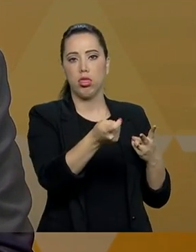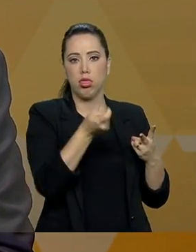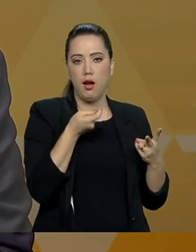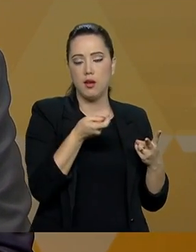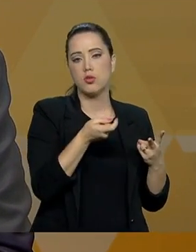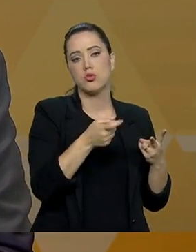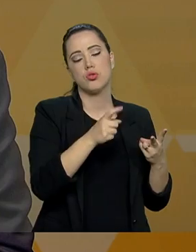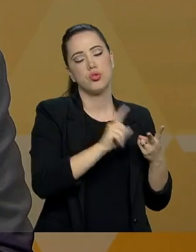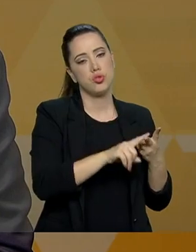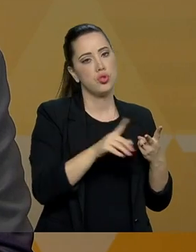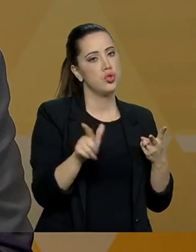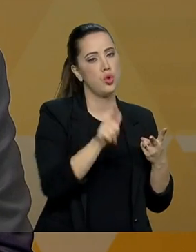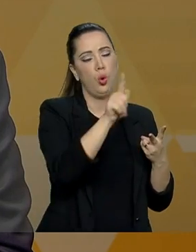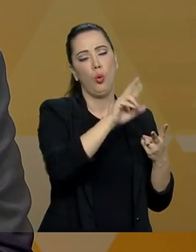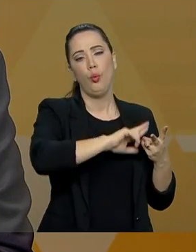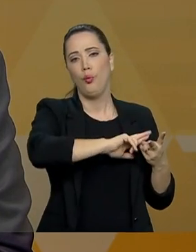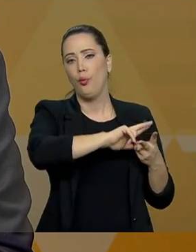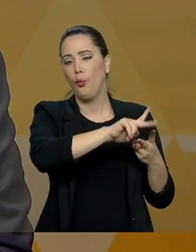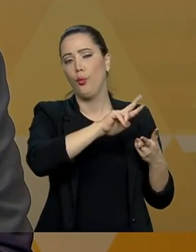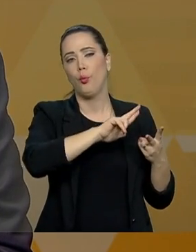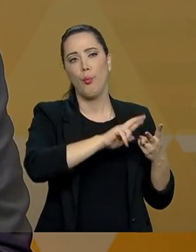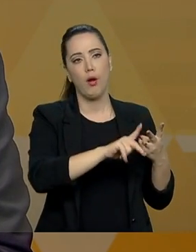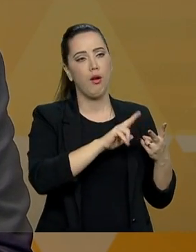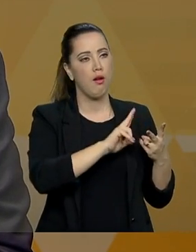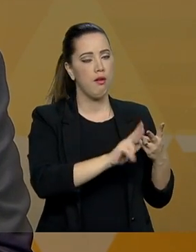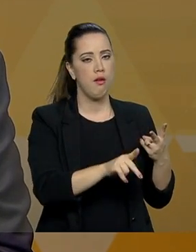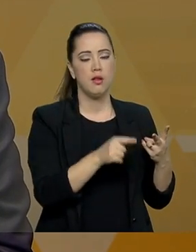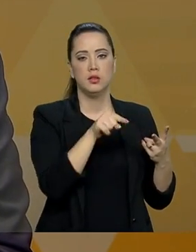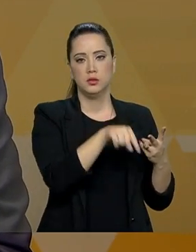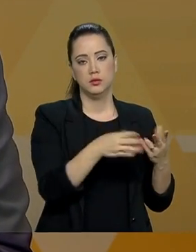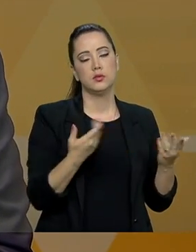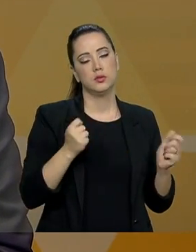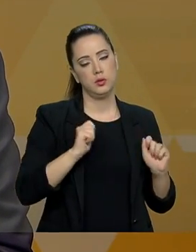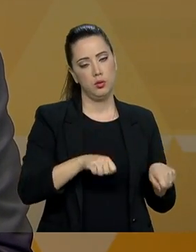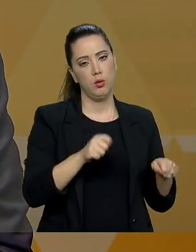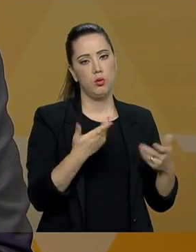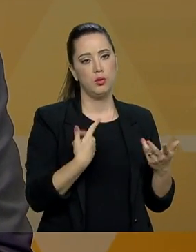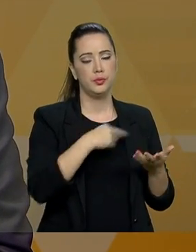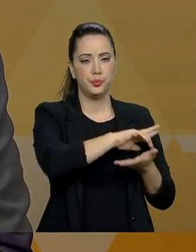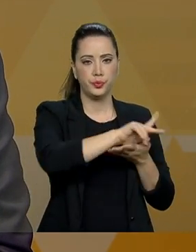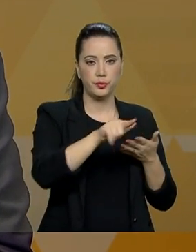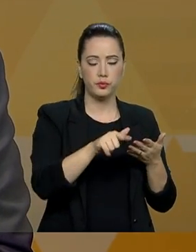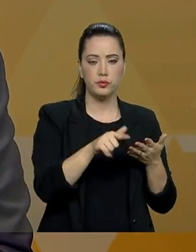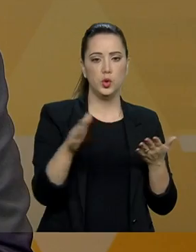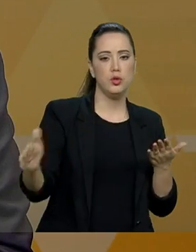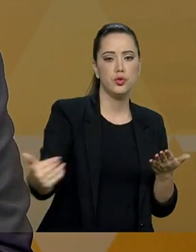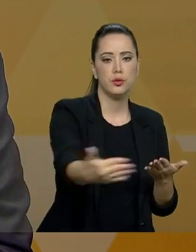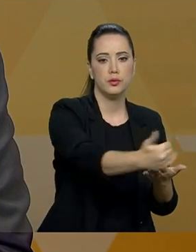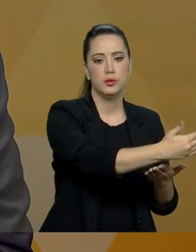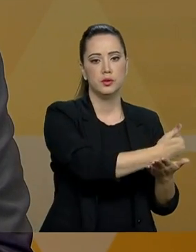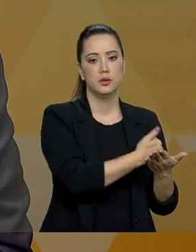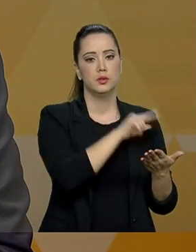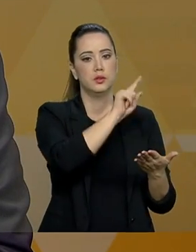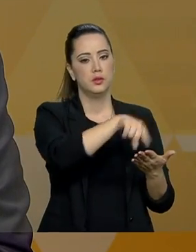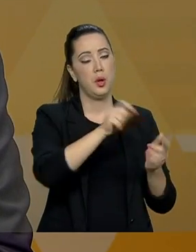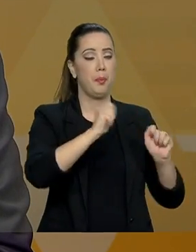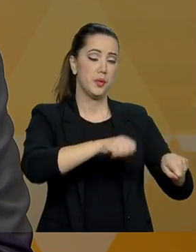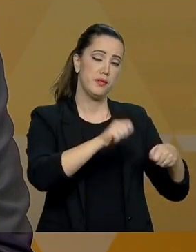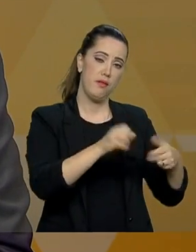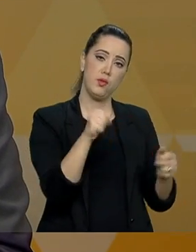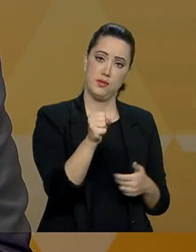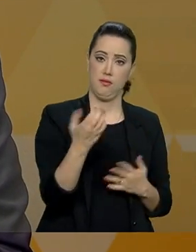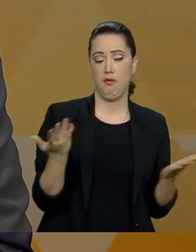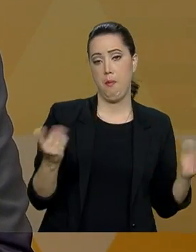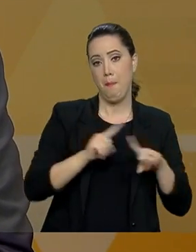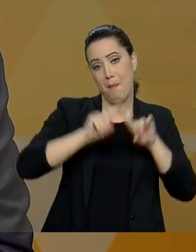outras formas extravagantes de arrecadação são possíveis, sim.